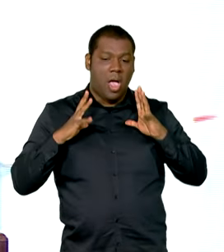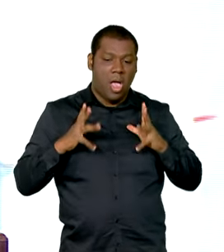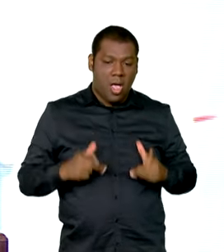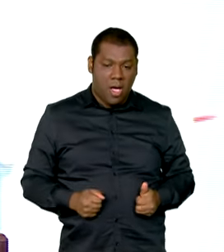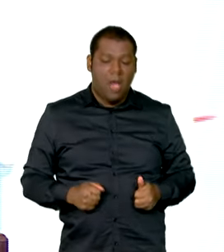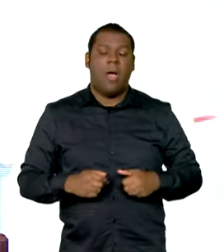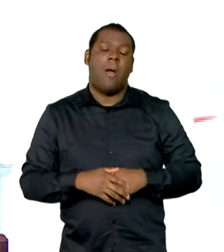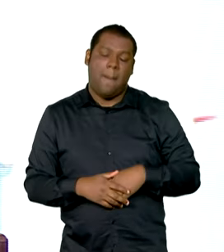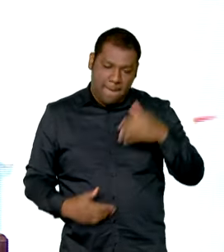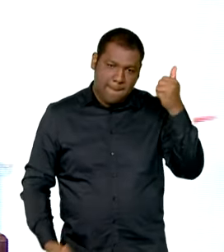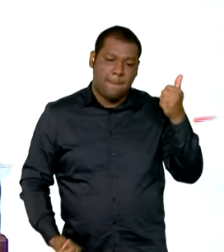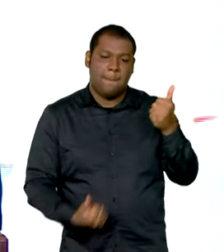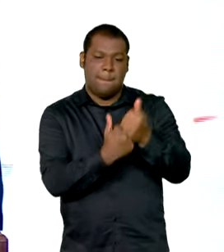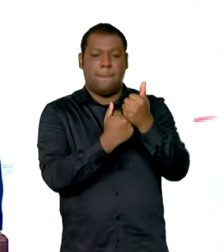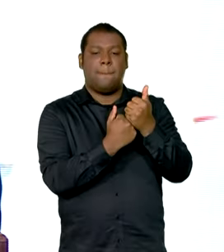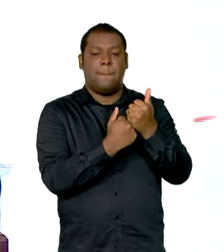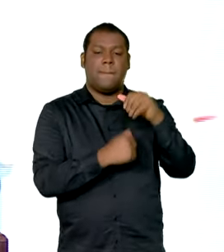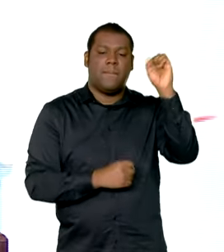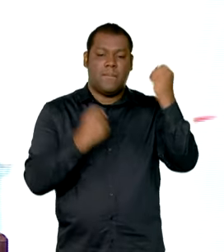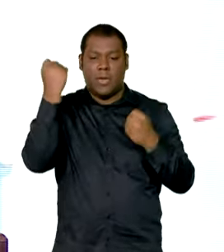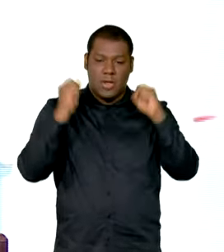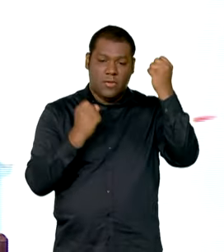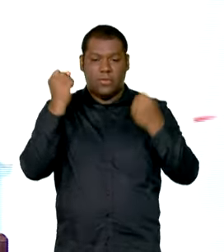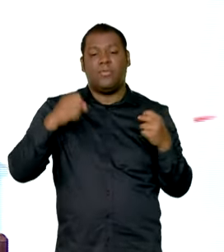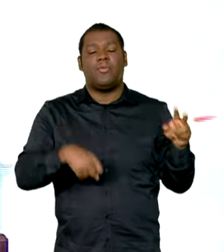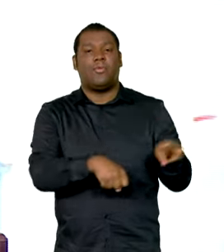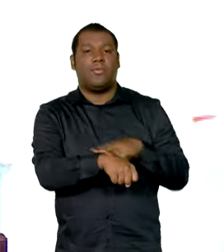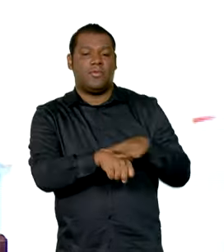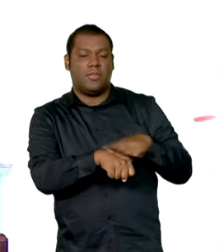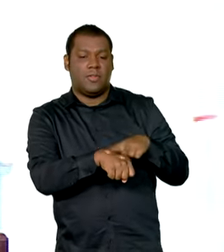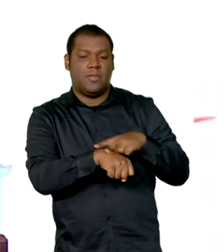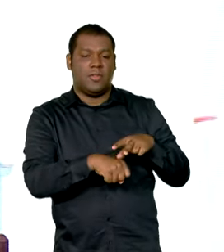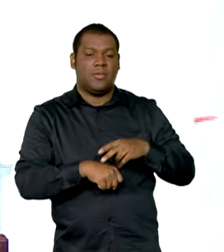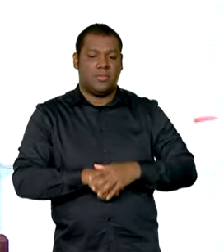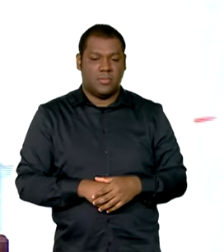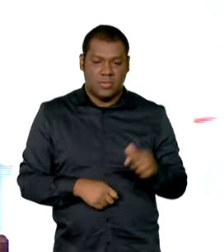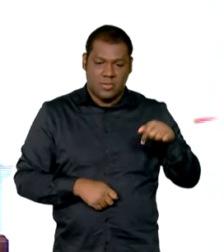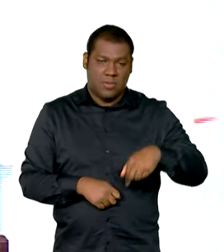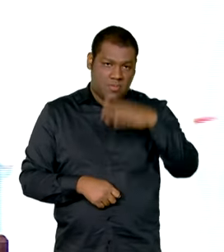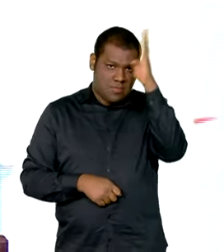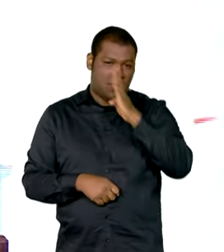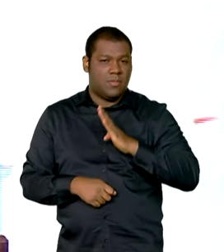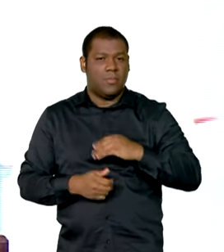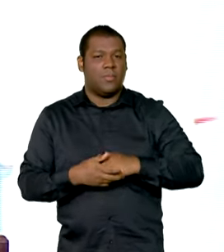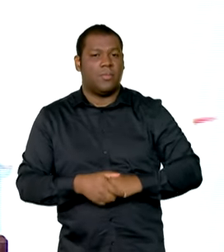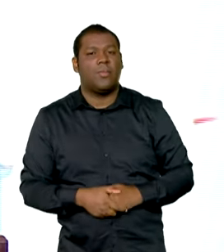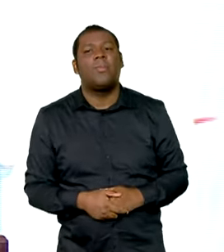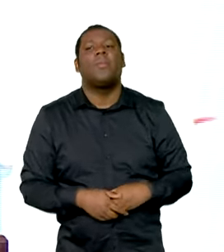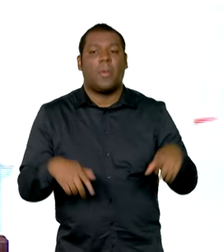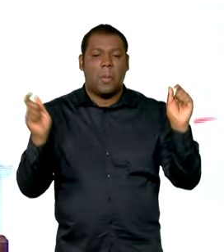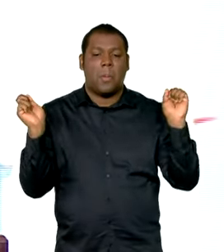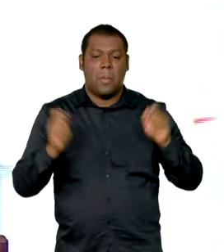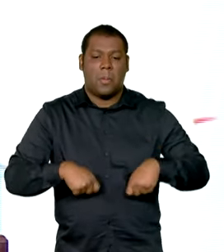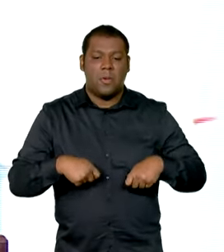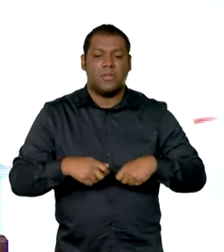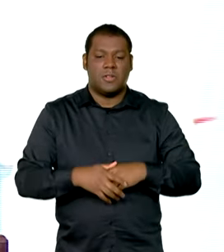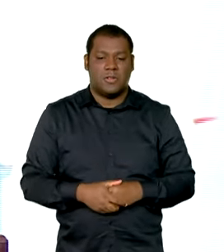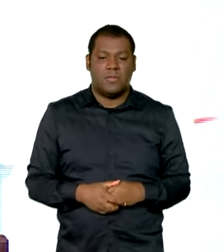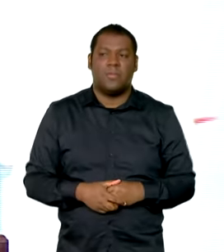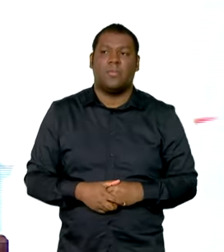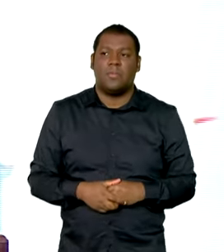e fortalecer a nova indústria verde que se estabelece no Brasil, viabilizando nossa